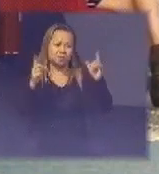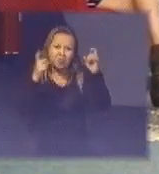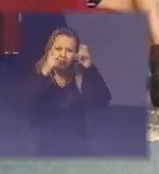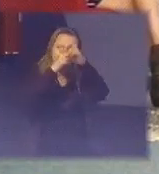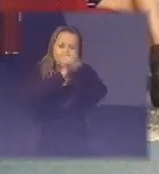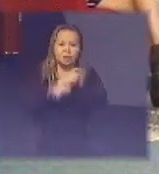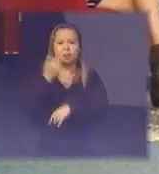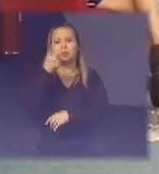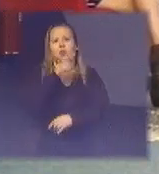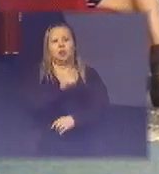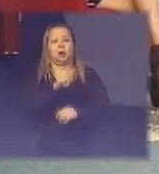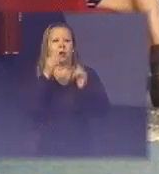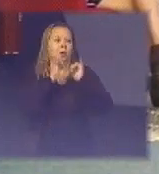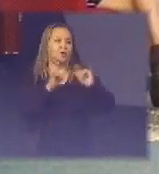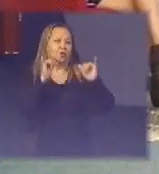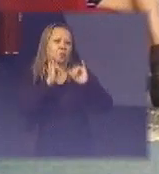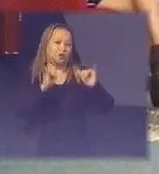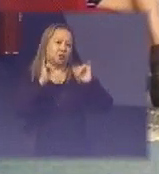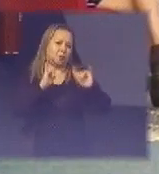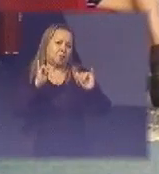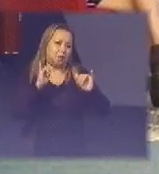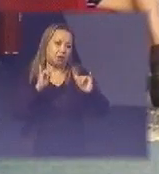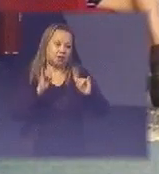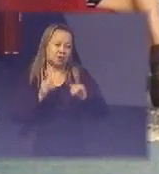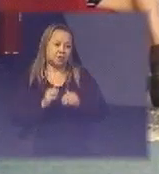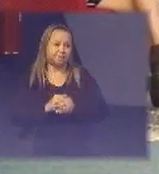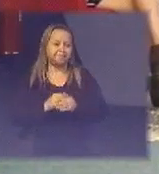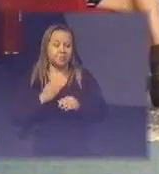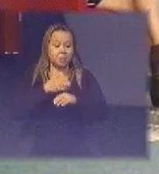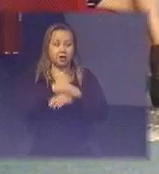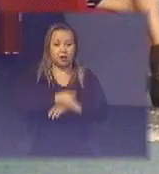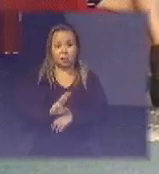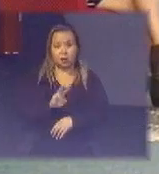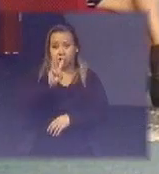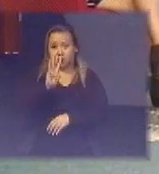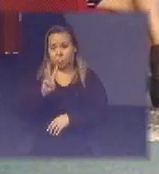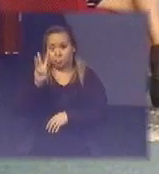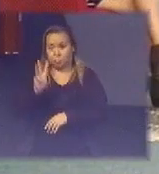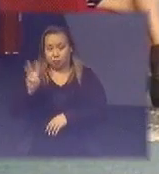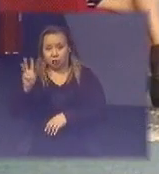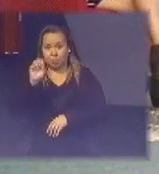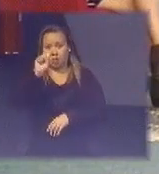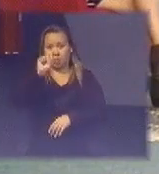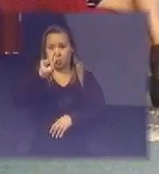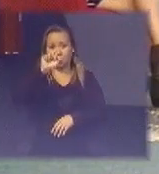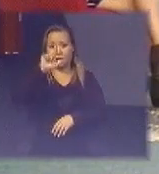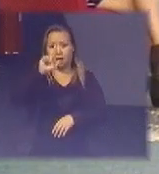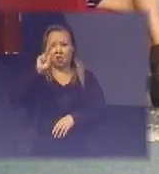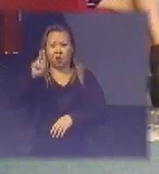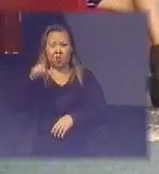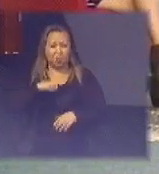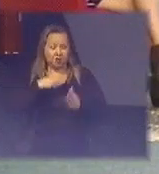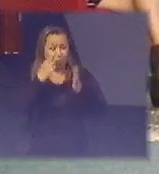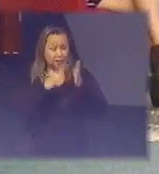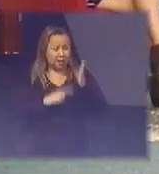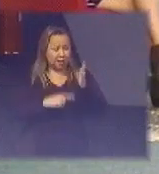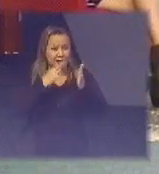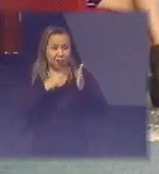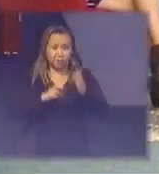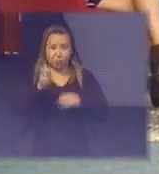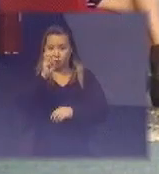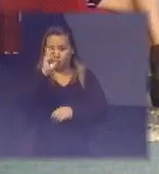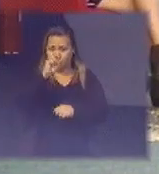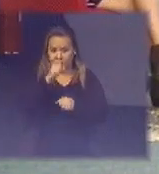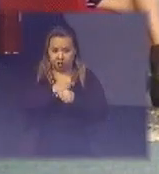a gente colocou aqui em Brasília se vocês entrarem no site do sludf.gov.br tem os relatórios dos últimos cinco anos com todos os dados que a gente